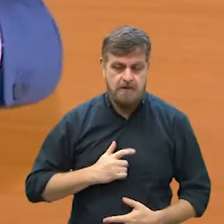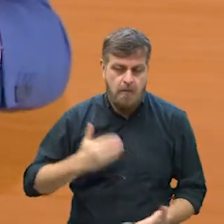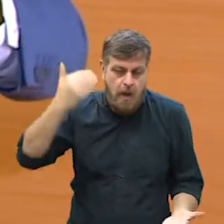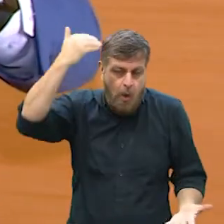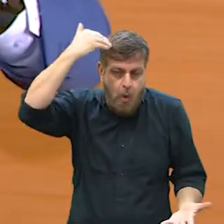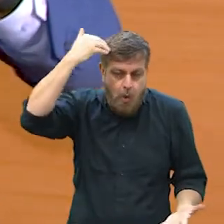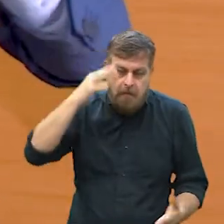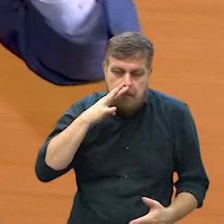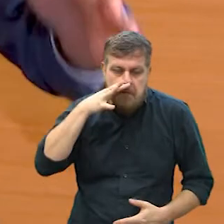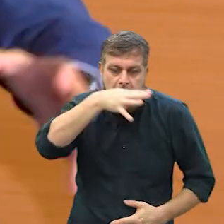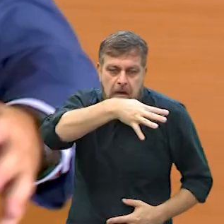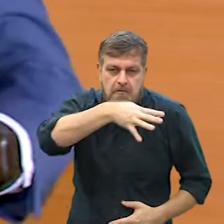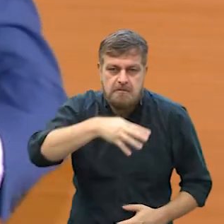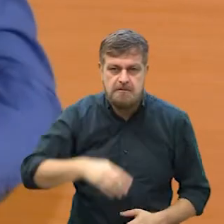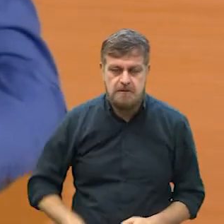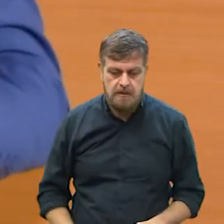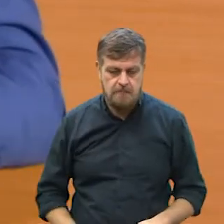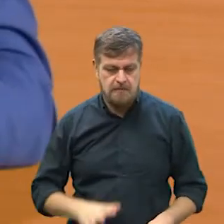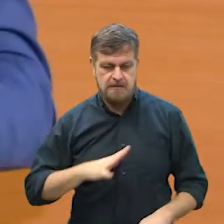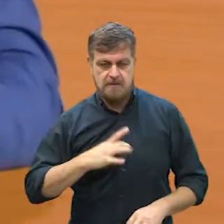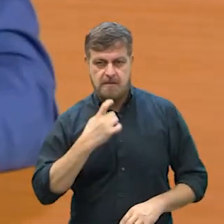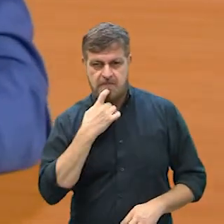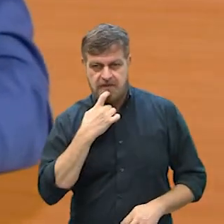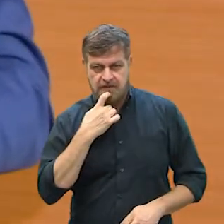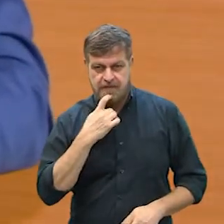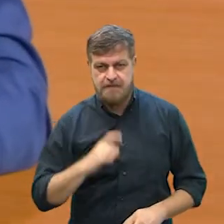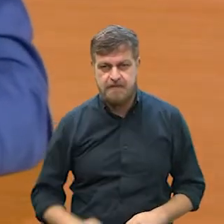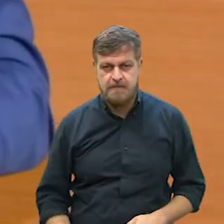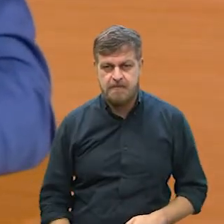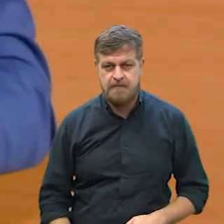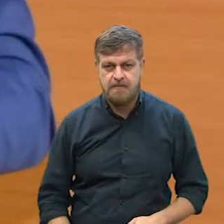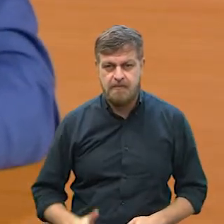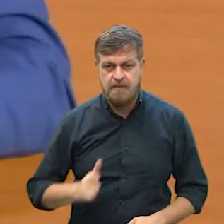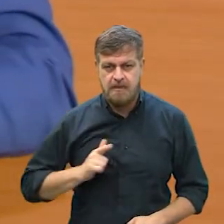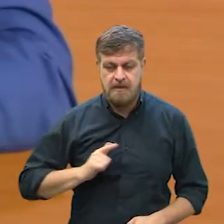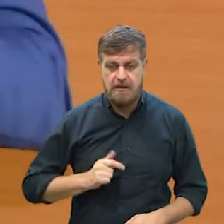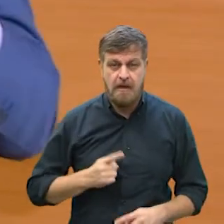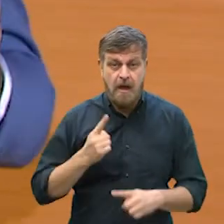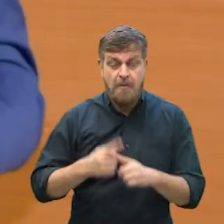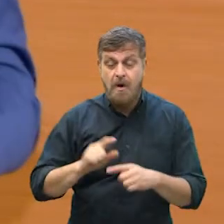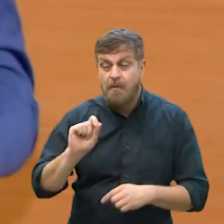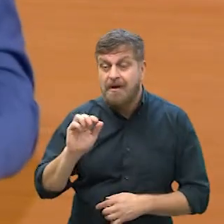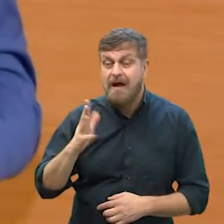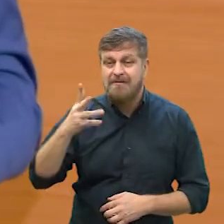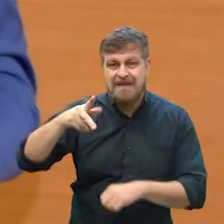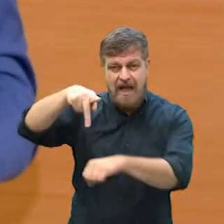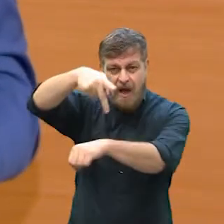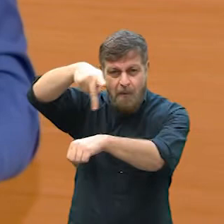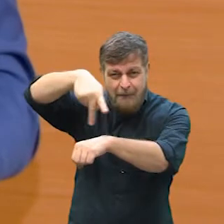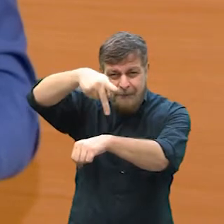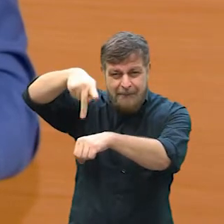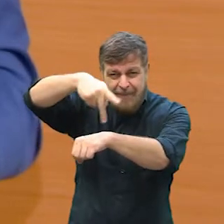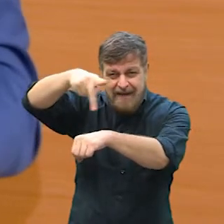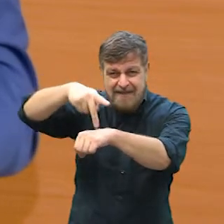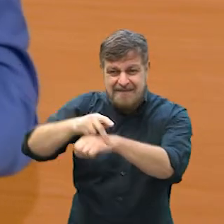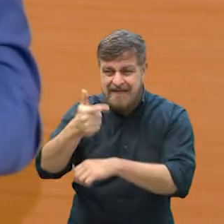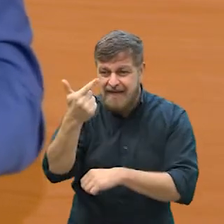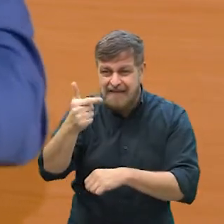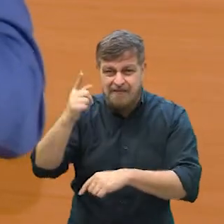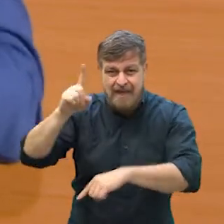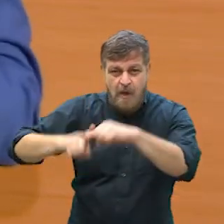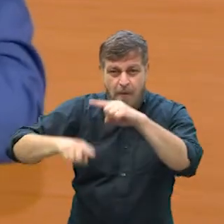não é culpa de Campinas ou do estado, é uma distribuição, é uma culpa global, porque realmente os países que não